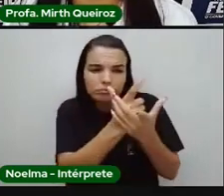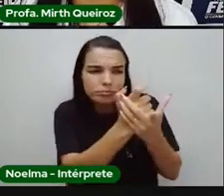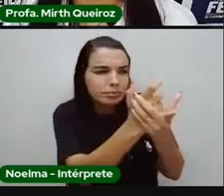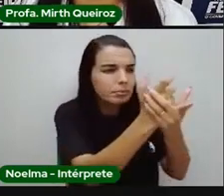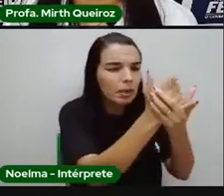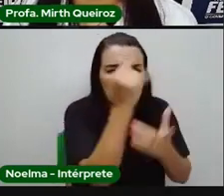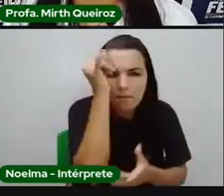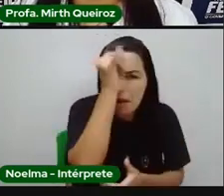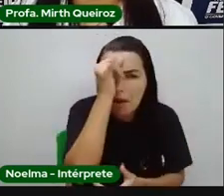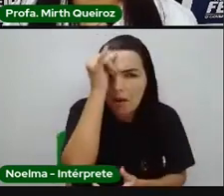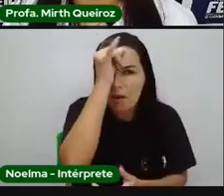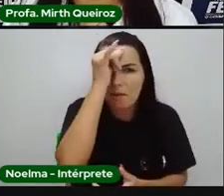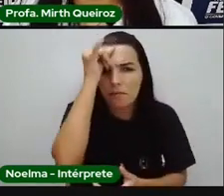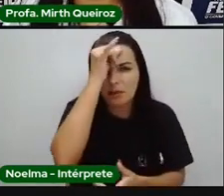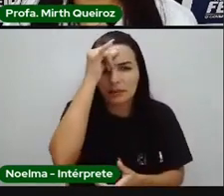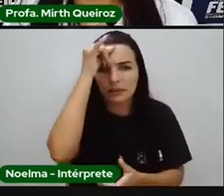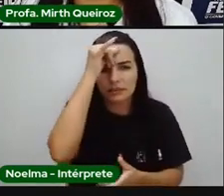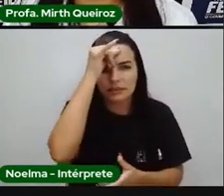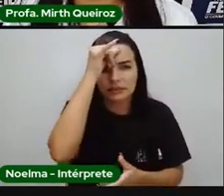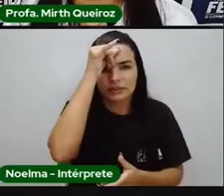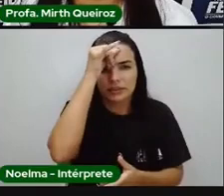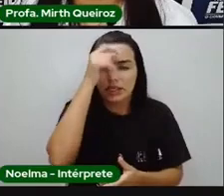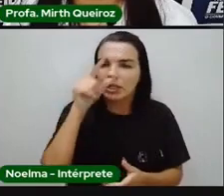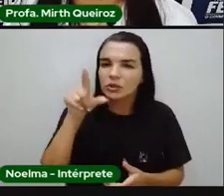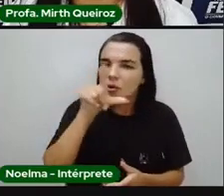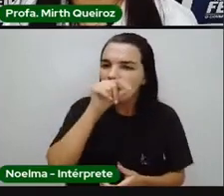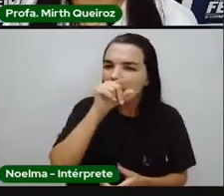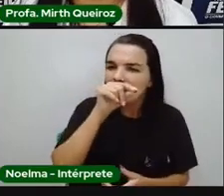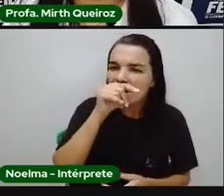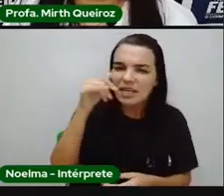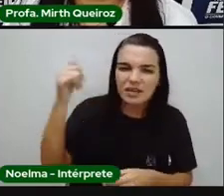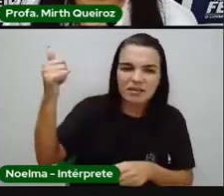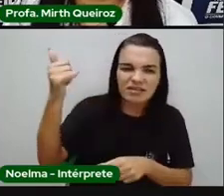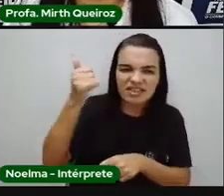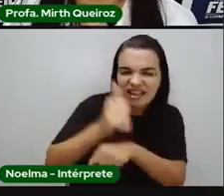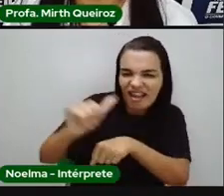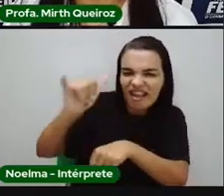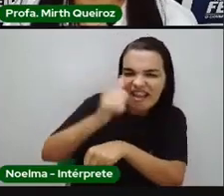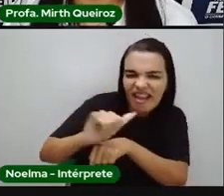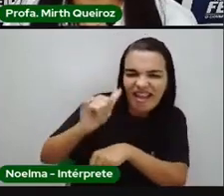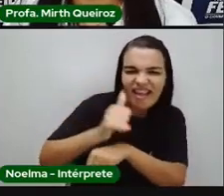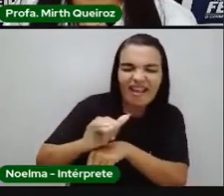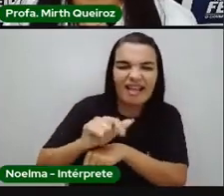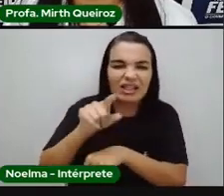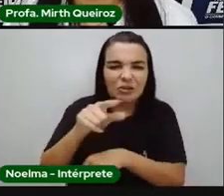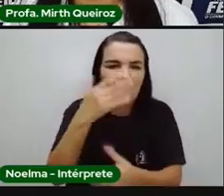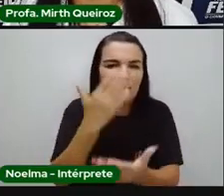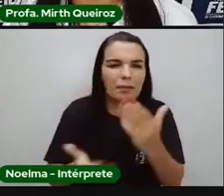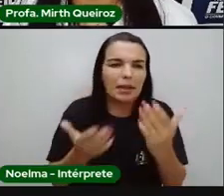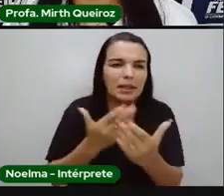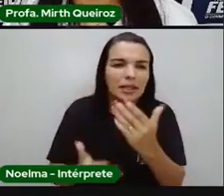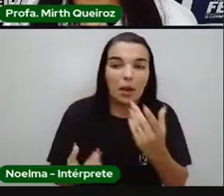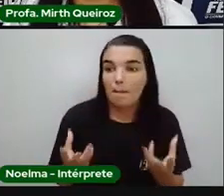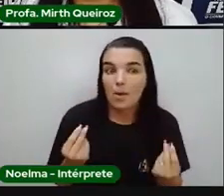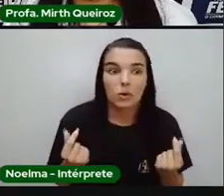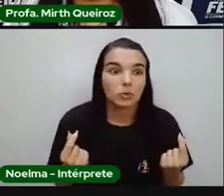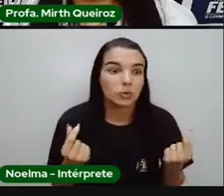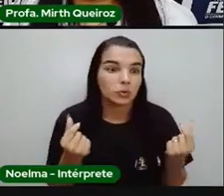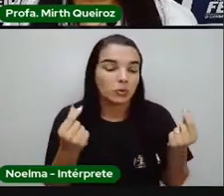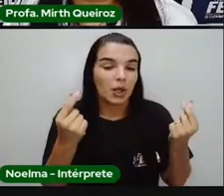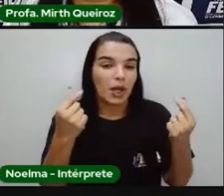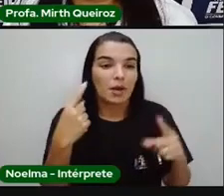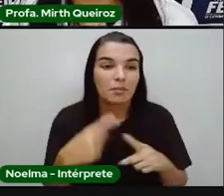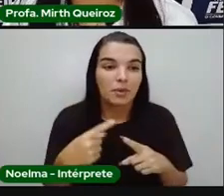és bobo. O passarinho me enganou. Tu perdeste uma fortuna, me deixando